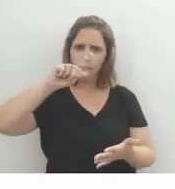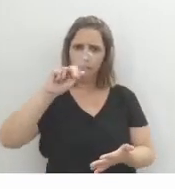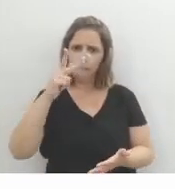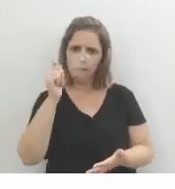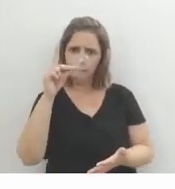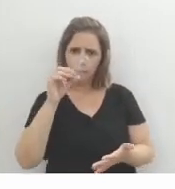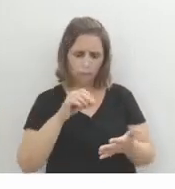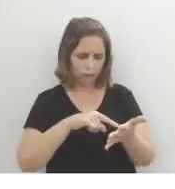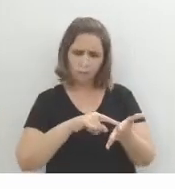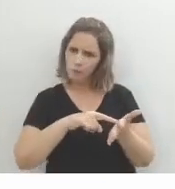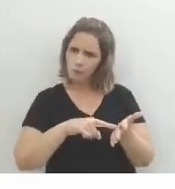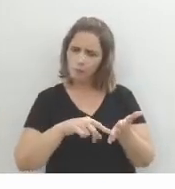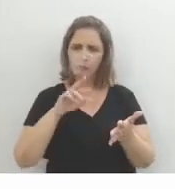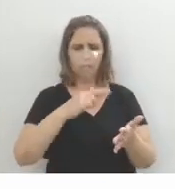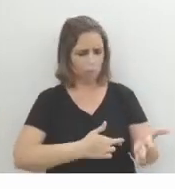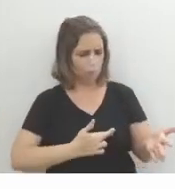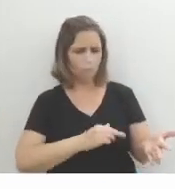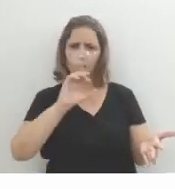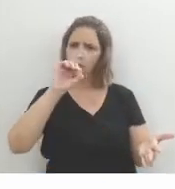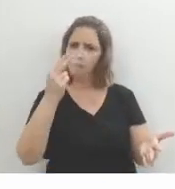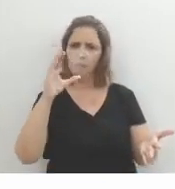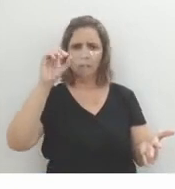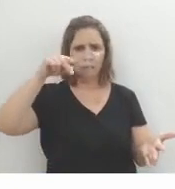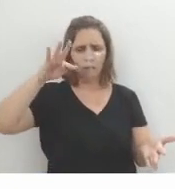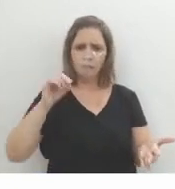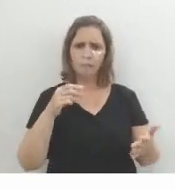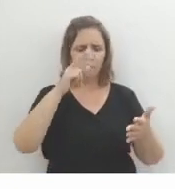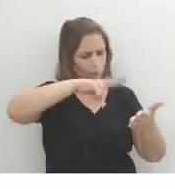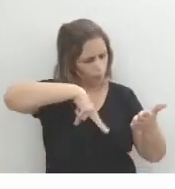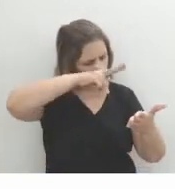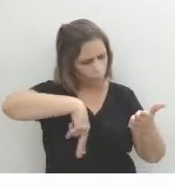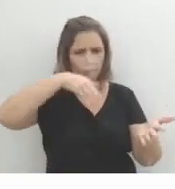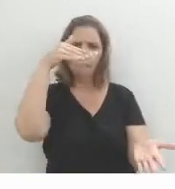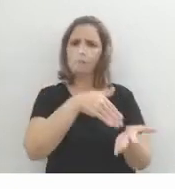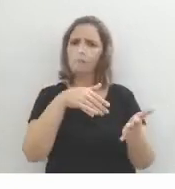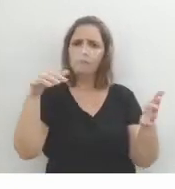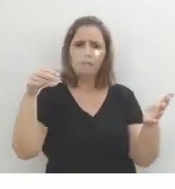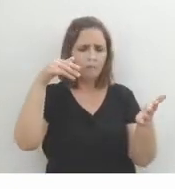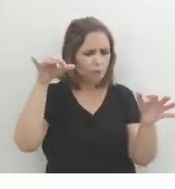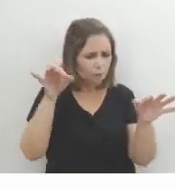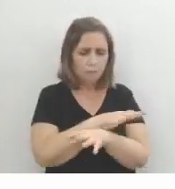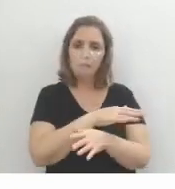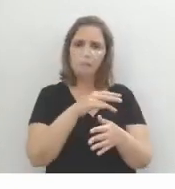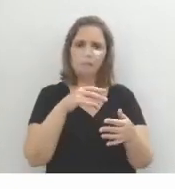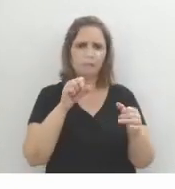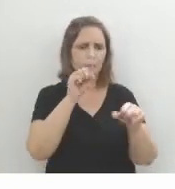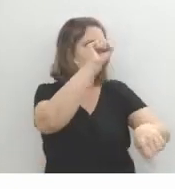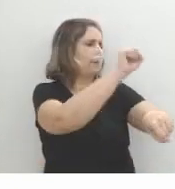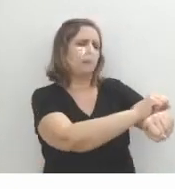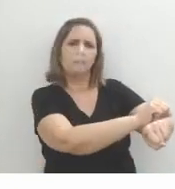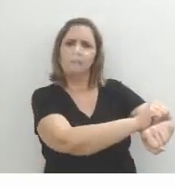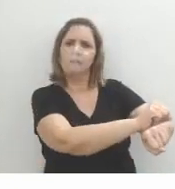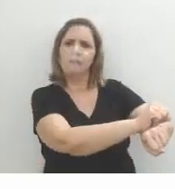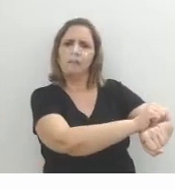seja romance, seja conto, não importa, quando você tá lendo, você precisa ler esse texto até o final. Se você deixar de ler as